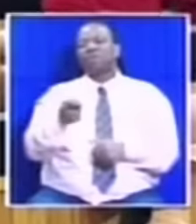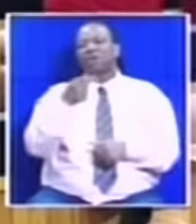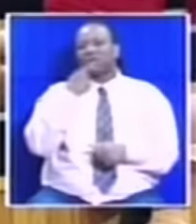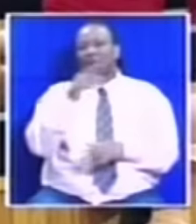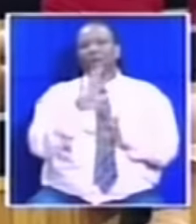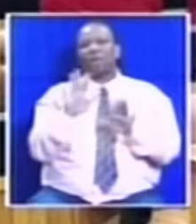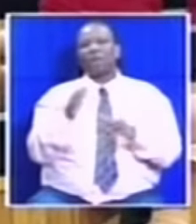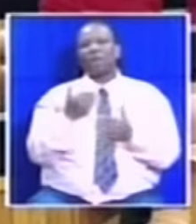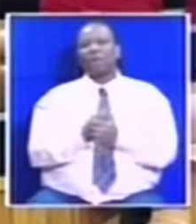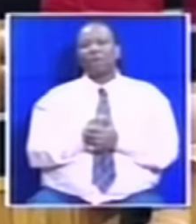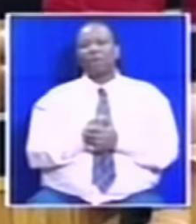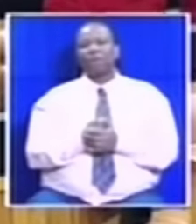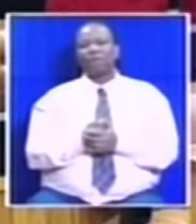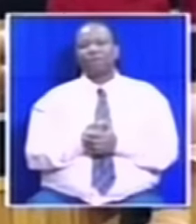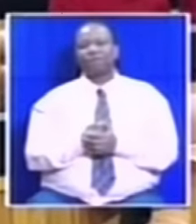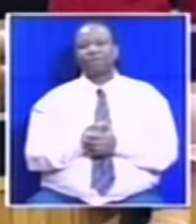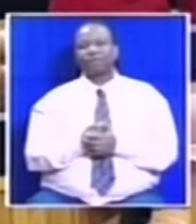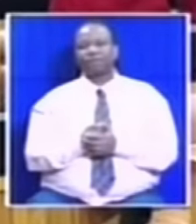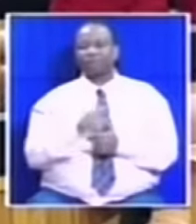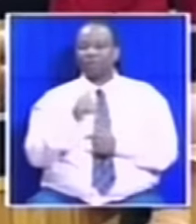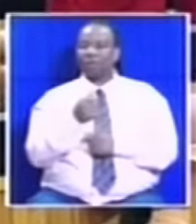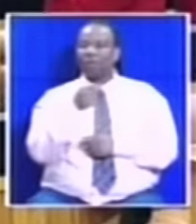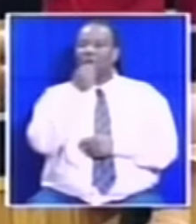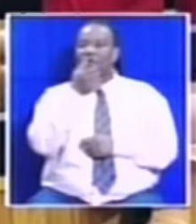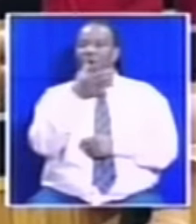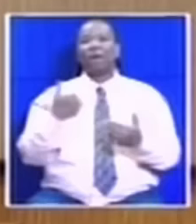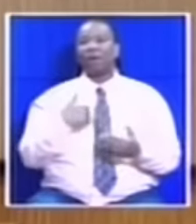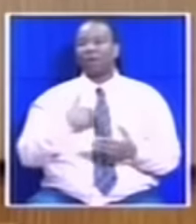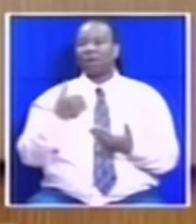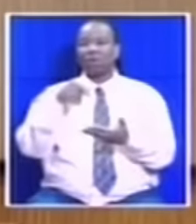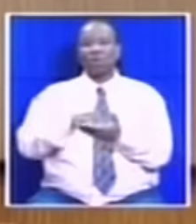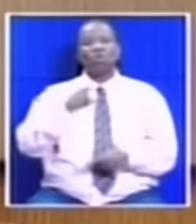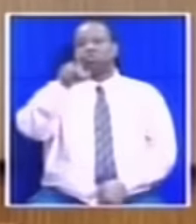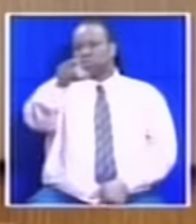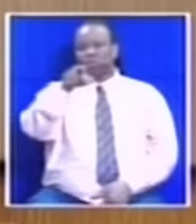um abrigo para animais, sem qualquer relação com obras de segurança justificadas.